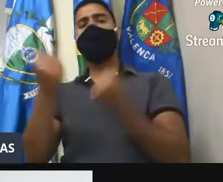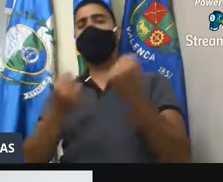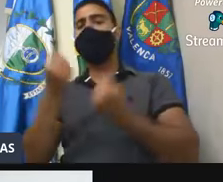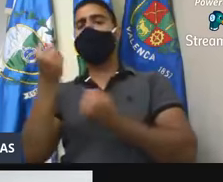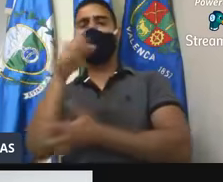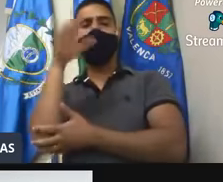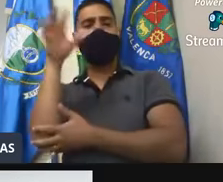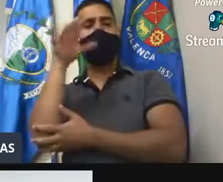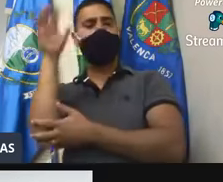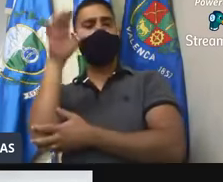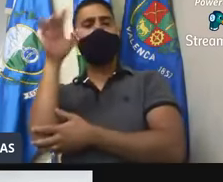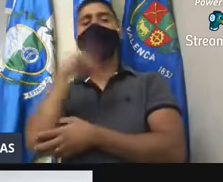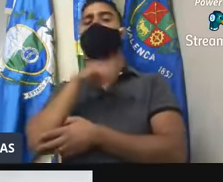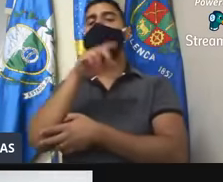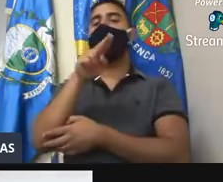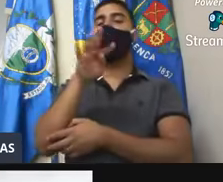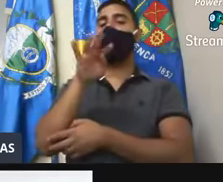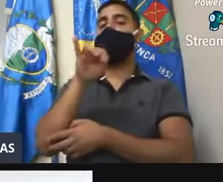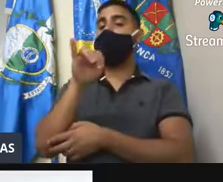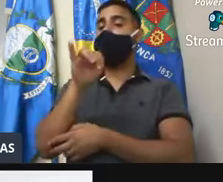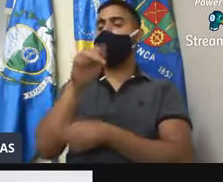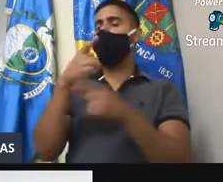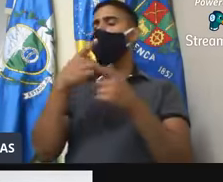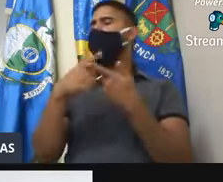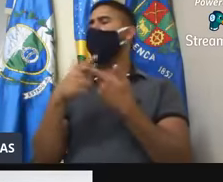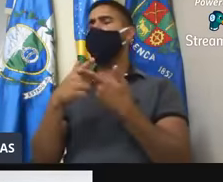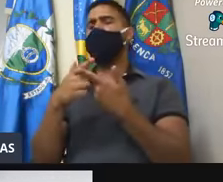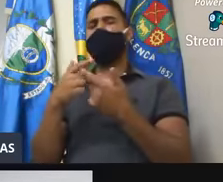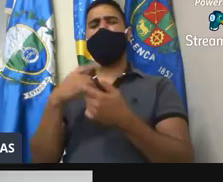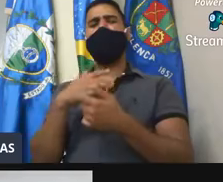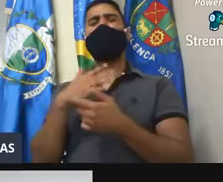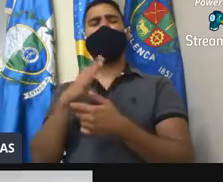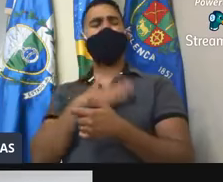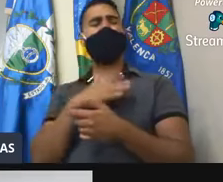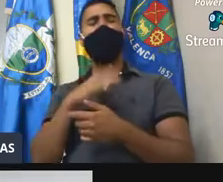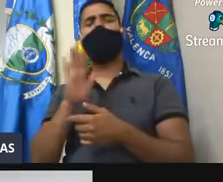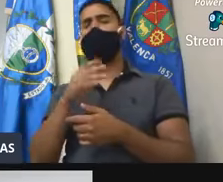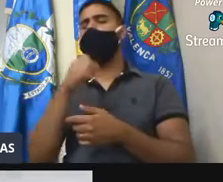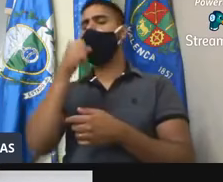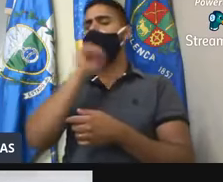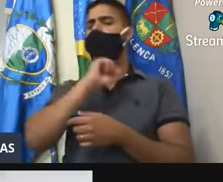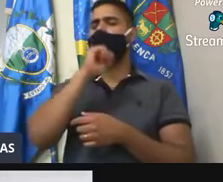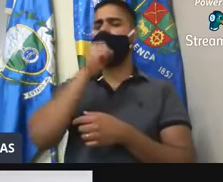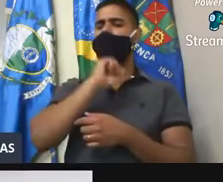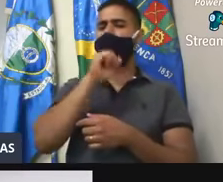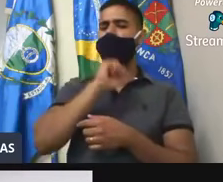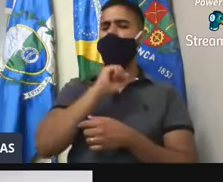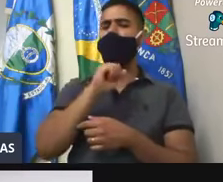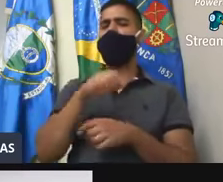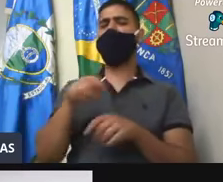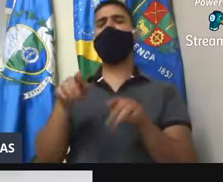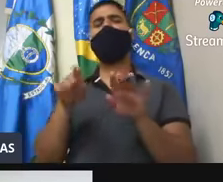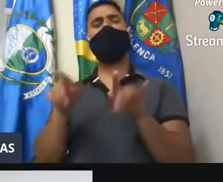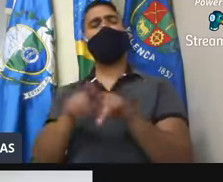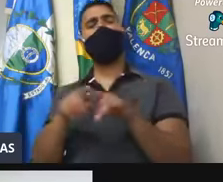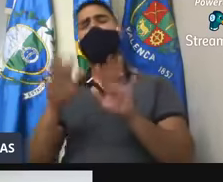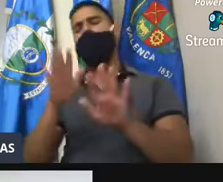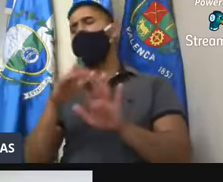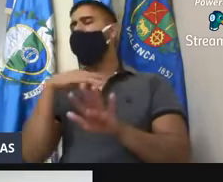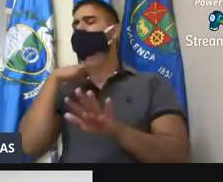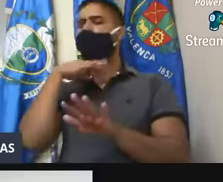hospital com o TI, e realmente a nossa ambulância já está, já tem um certo tempo de uso, já está gastando muito, já está,